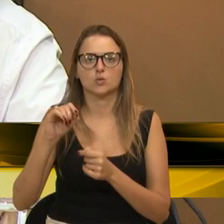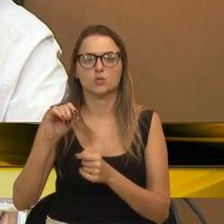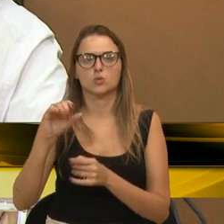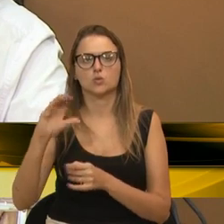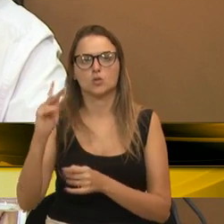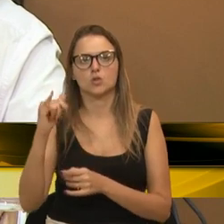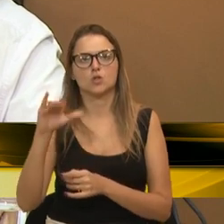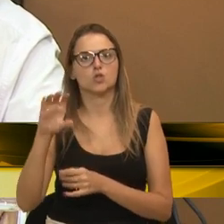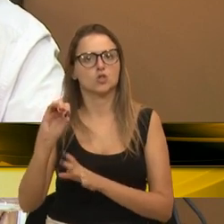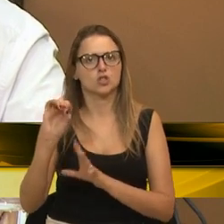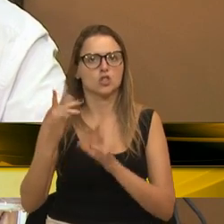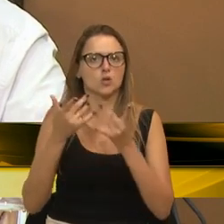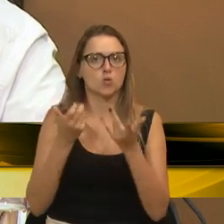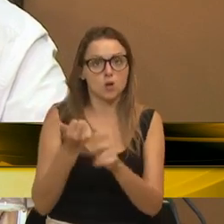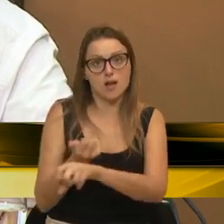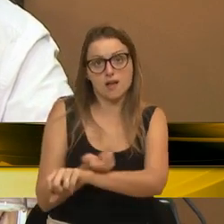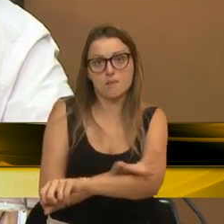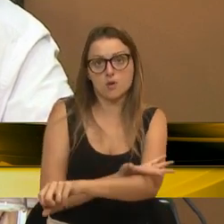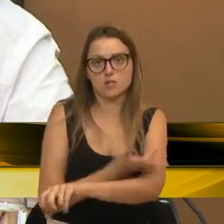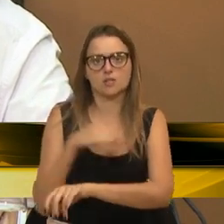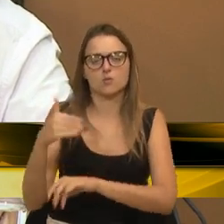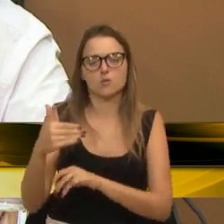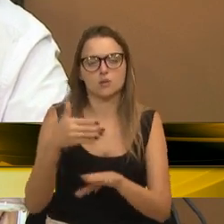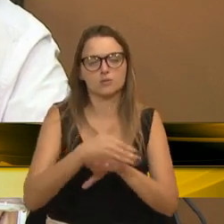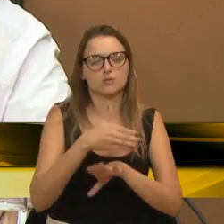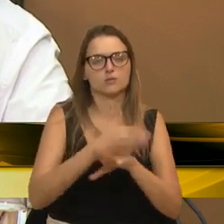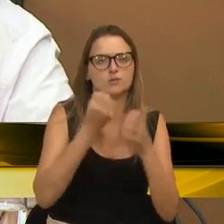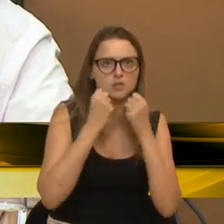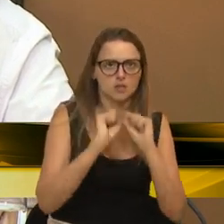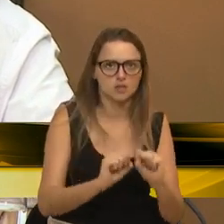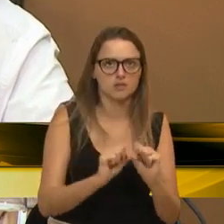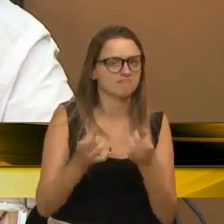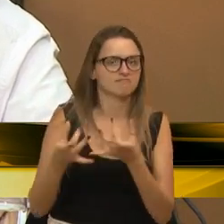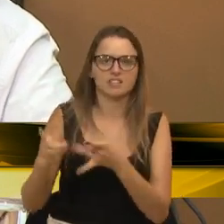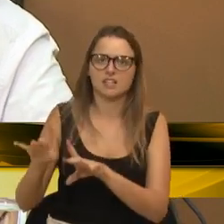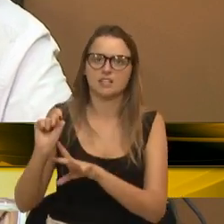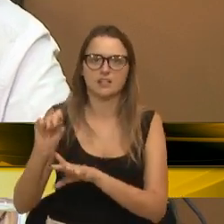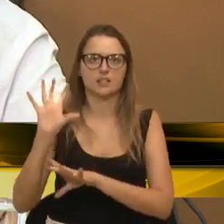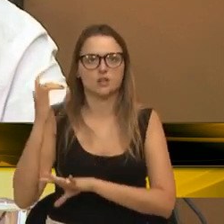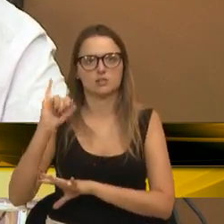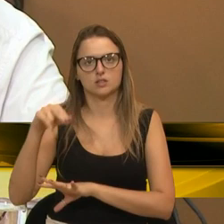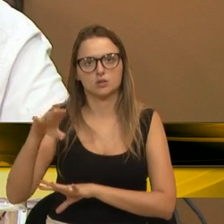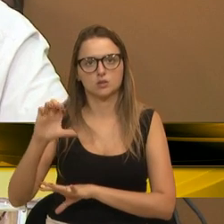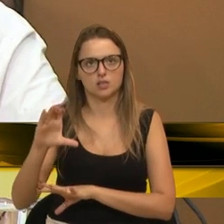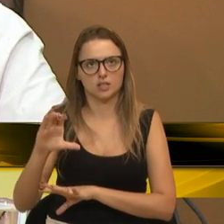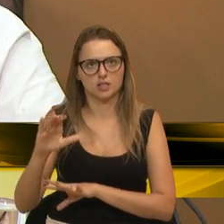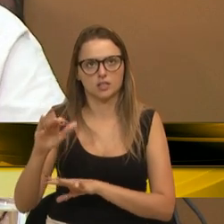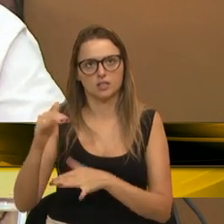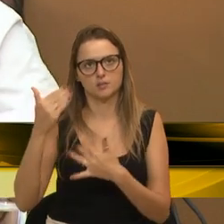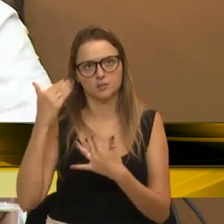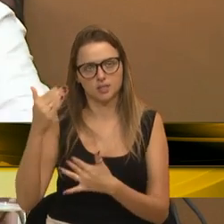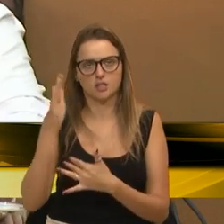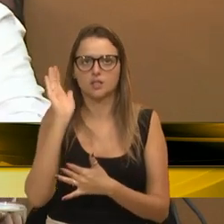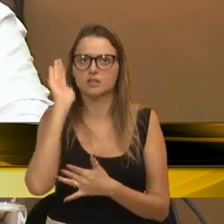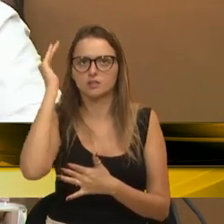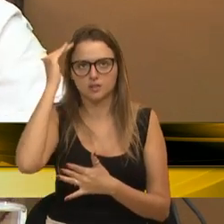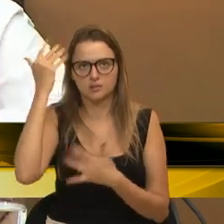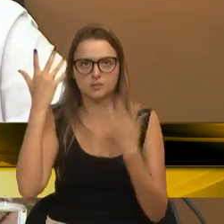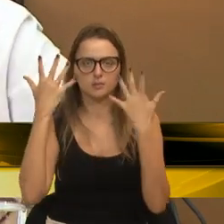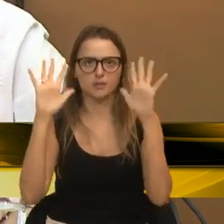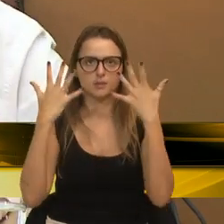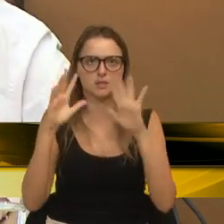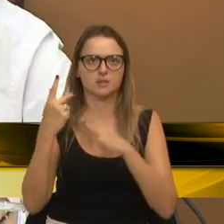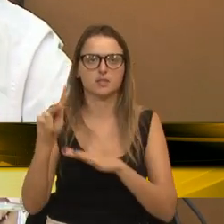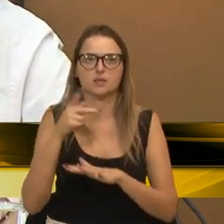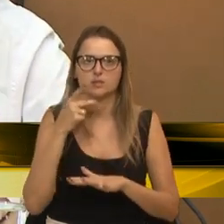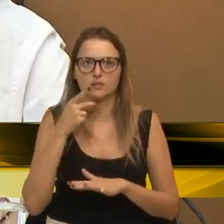encher os olhos d'água, quando ele esteve na secretaria, esse abandono que está acontecendo aí. Vereador Felipe, parabéns pelo